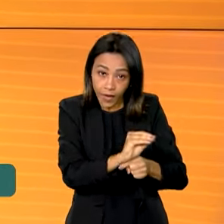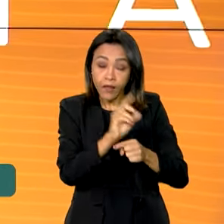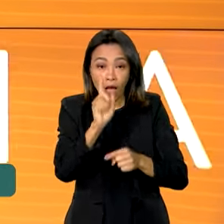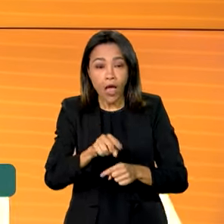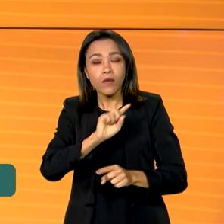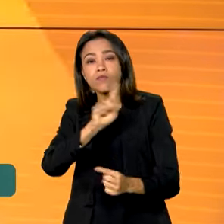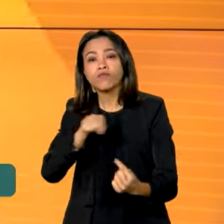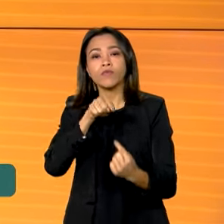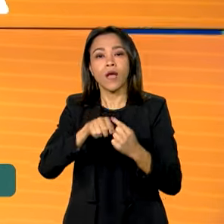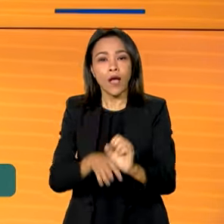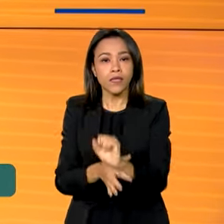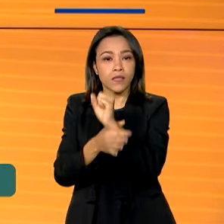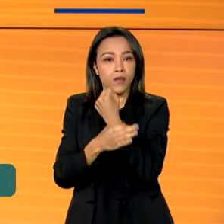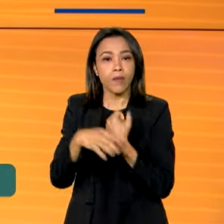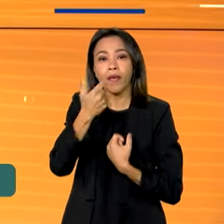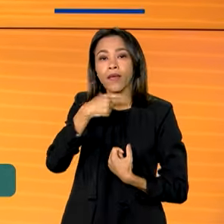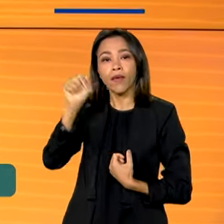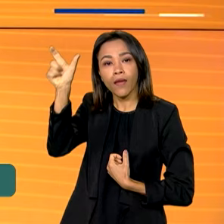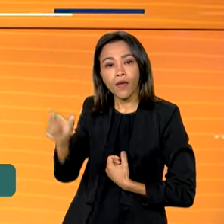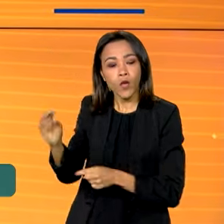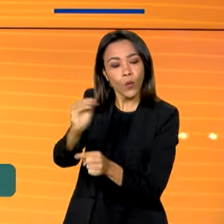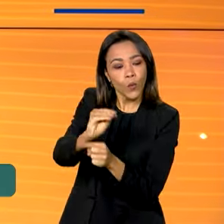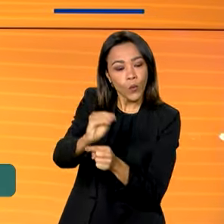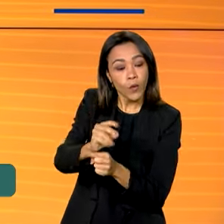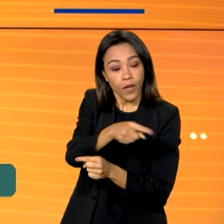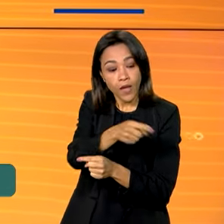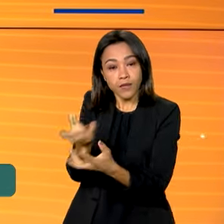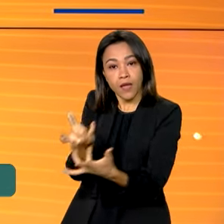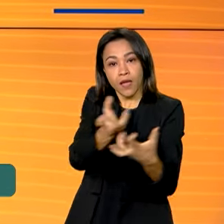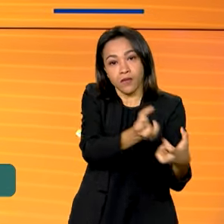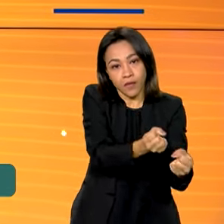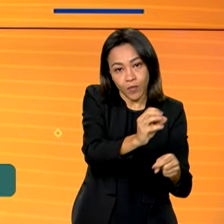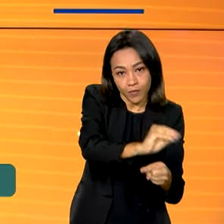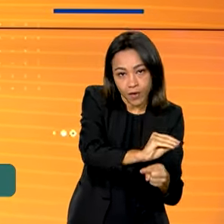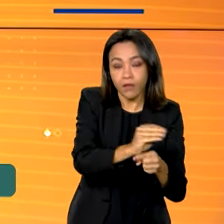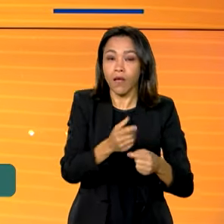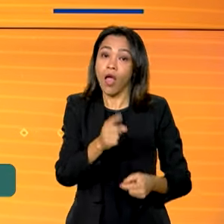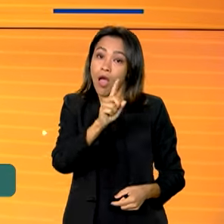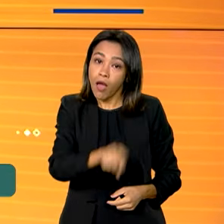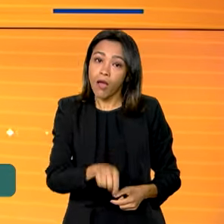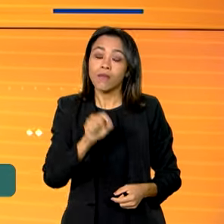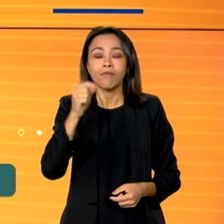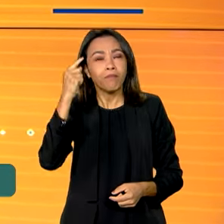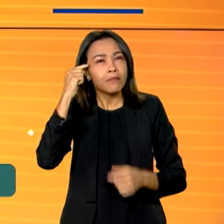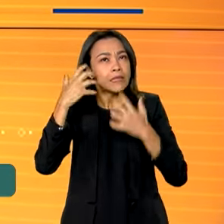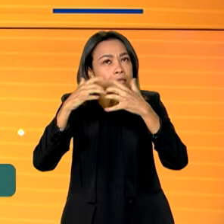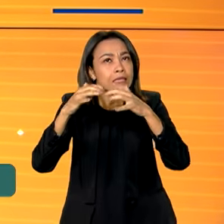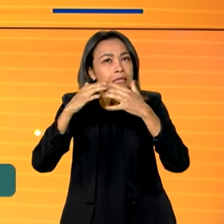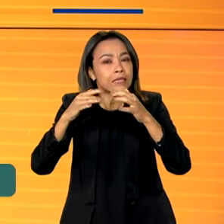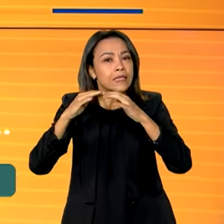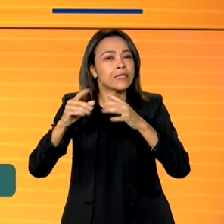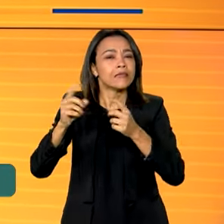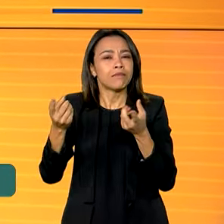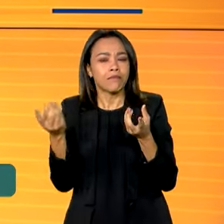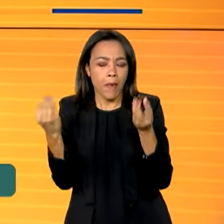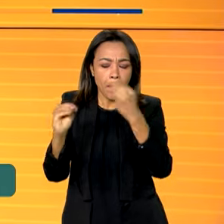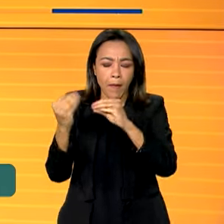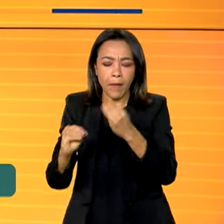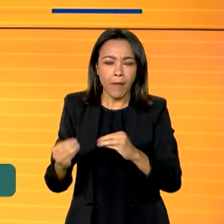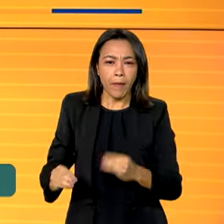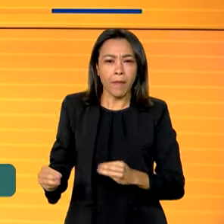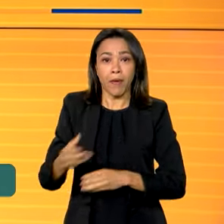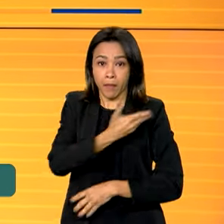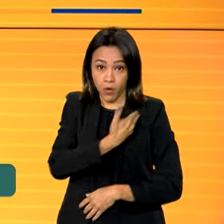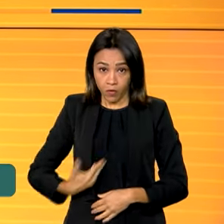tanto das pessoas que cuidam, quanto das pessoas que são cuidadas. Ele foi pensado e construído pelo governo federal durante um